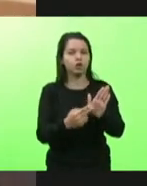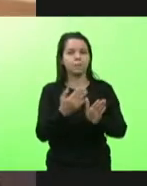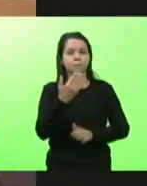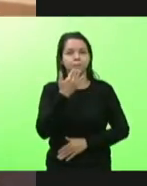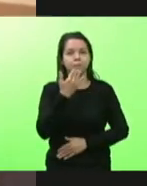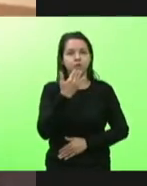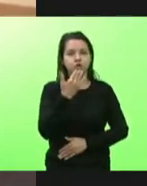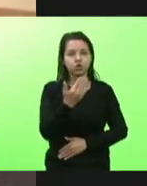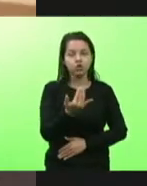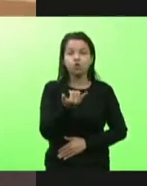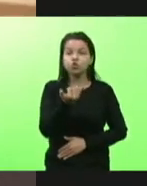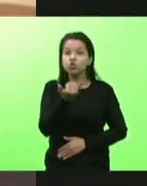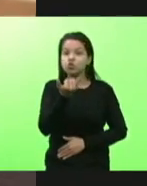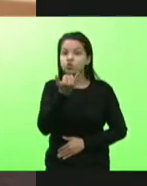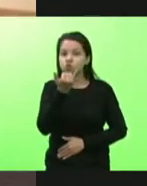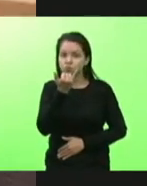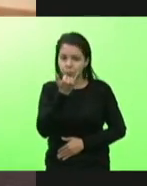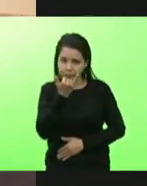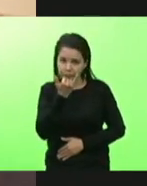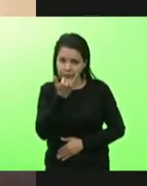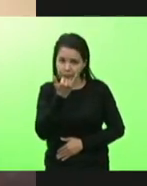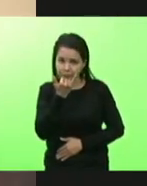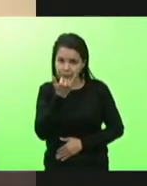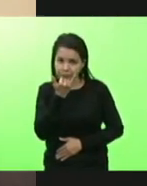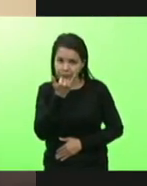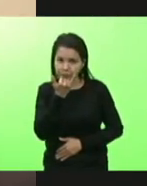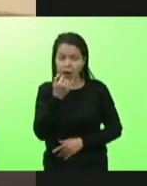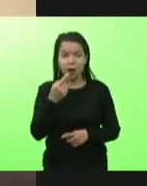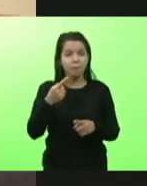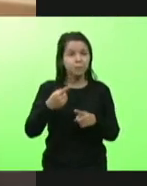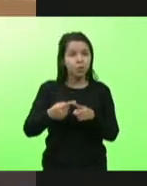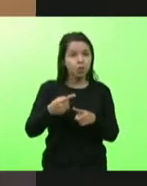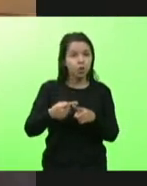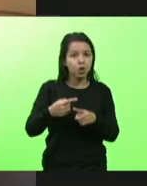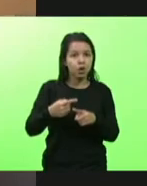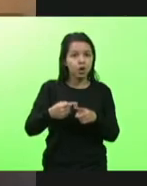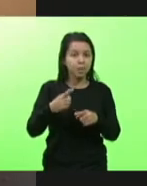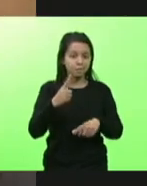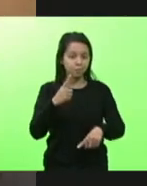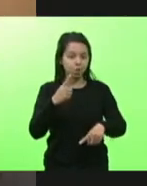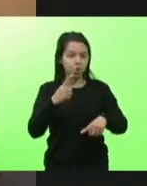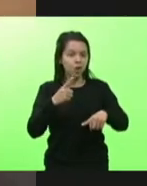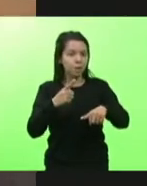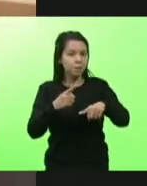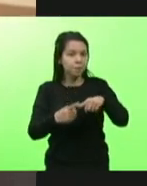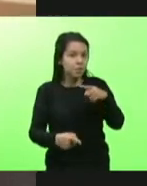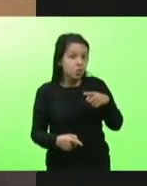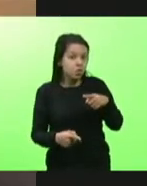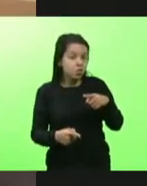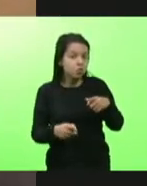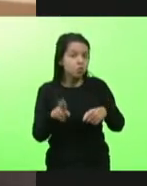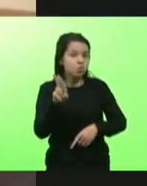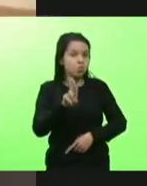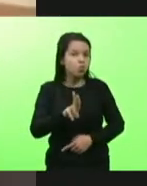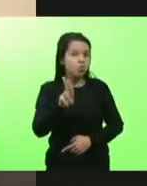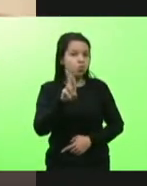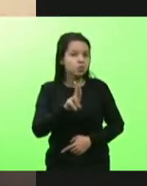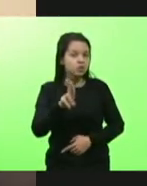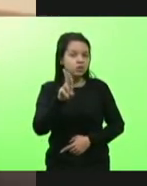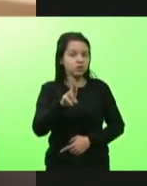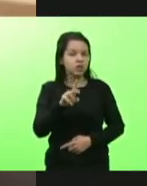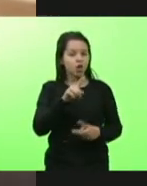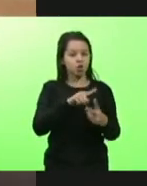perdão porque proibiu de usar a imagem de dois